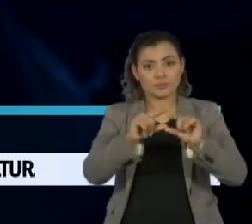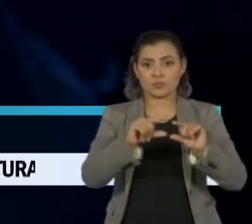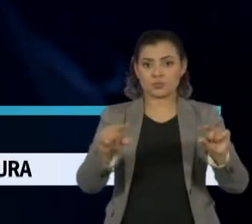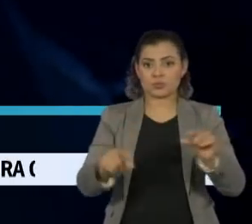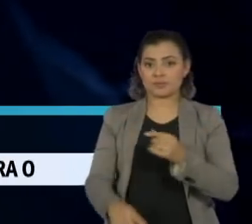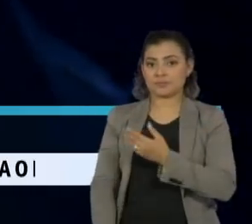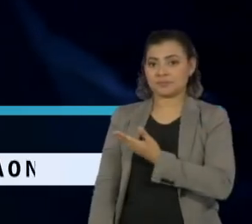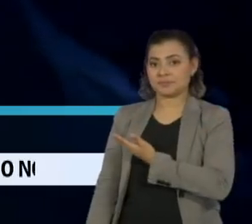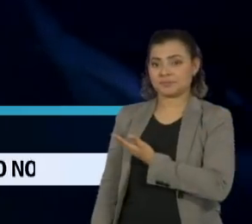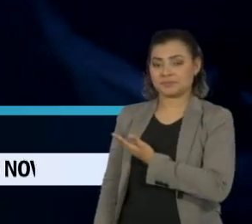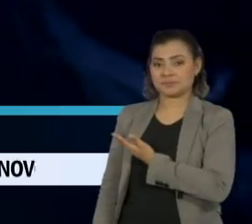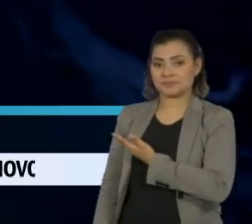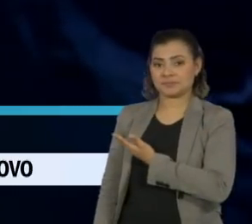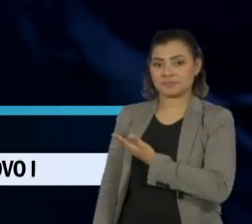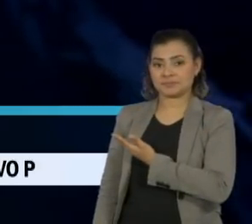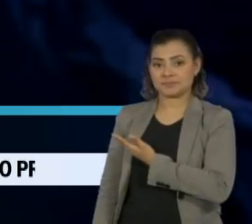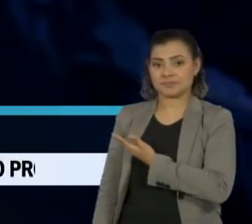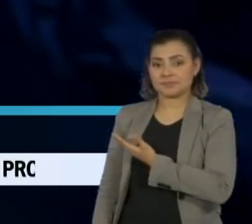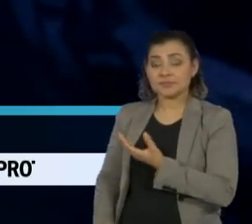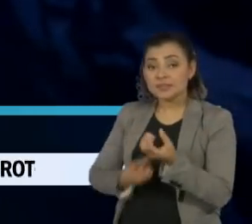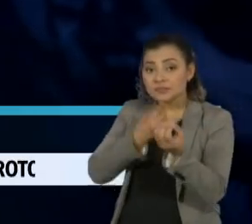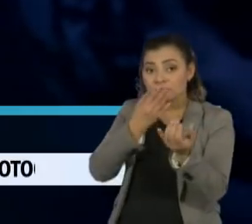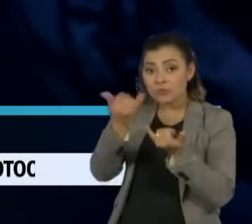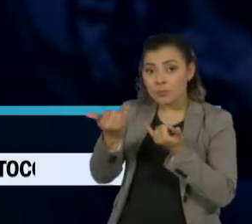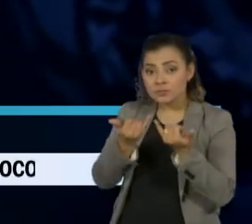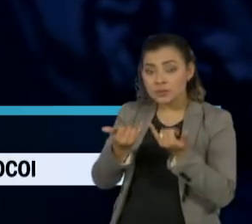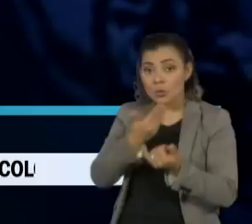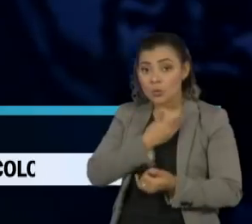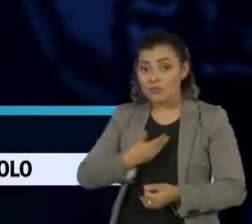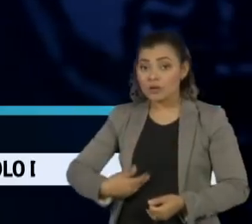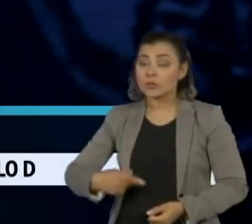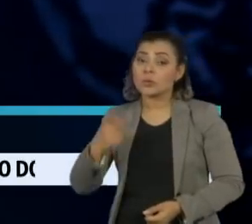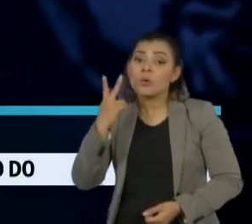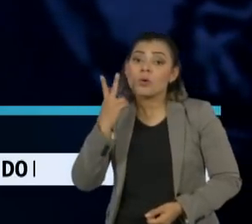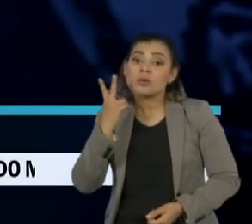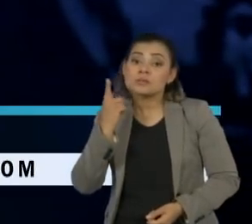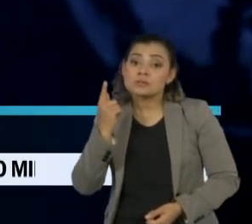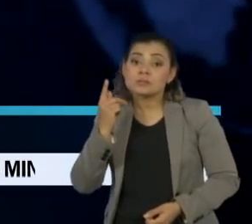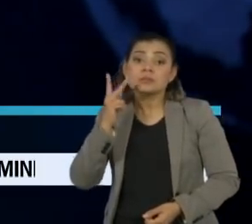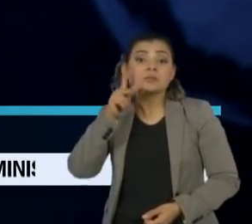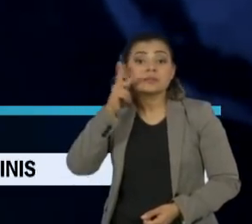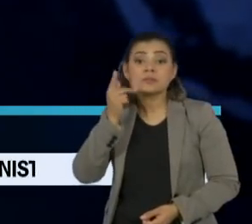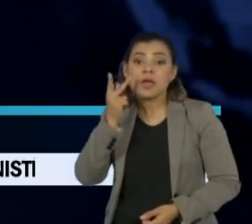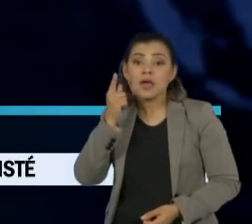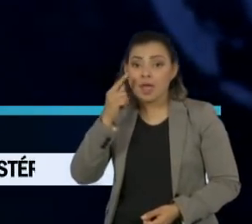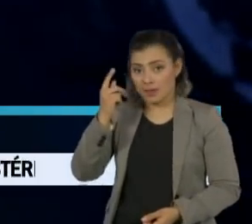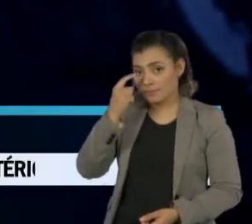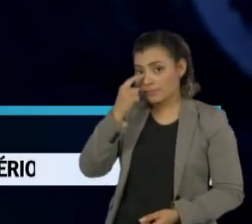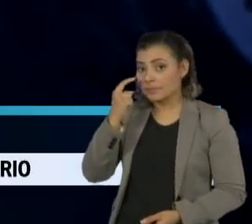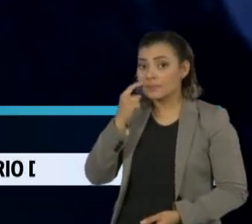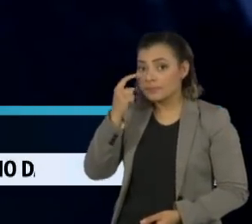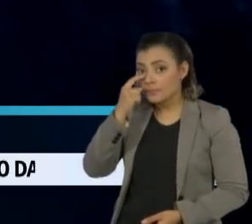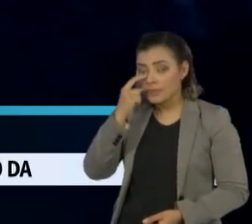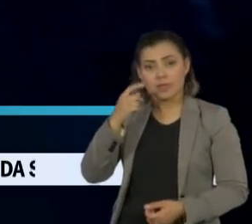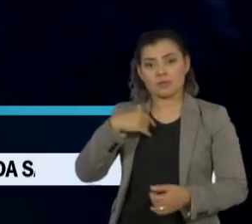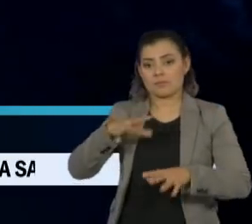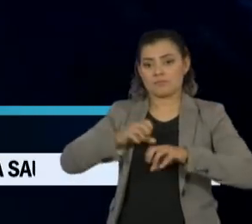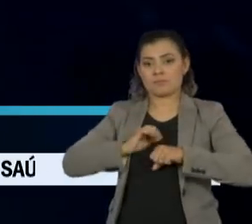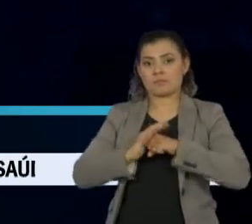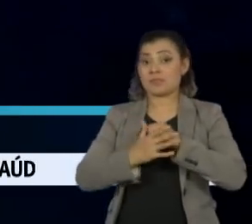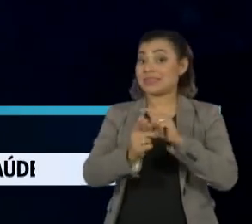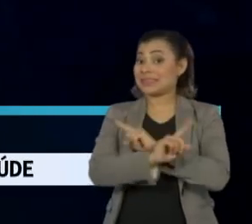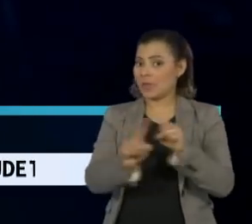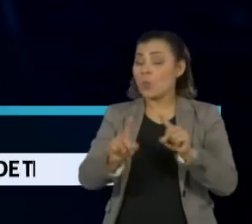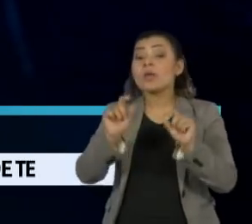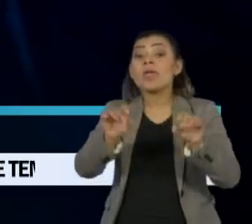colocamos as principais manchetes das reportagens, o governador do Ceará, Camilo Santana, não está infectado com o coronavírus. Quem